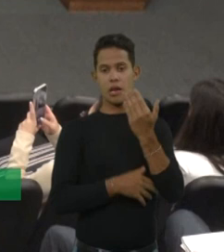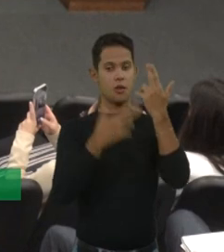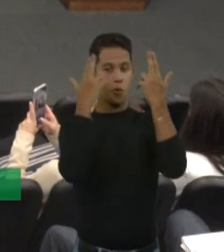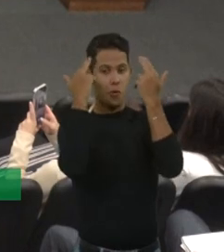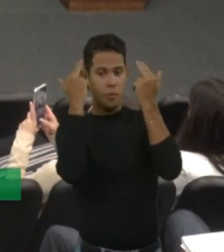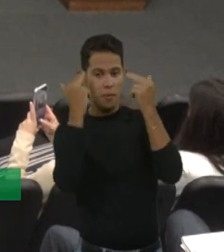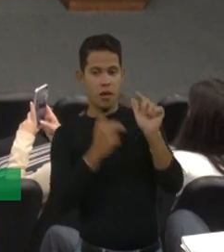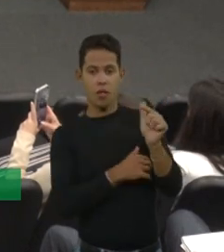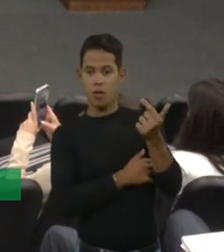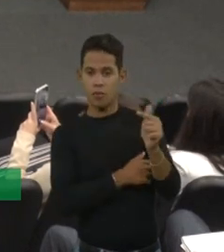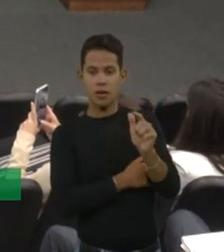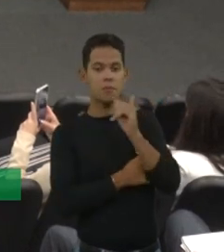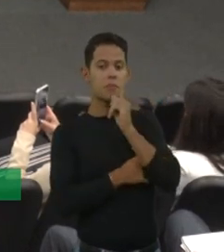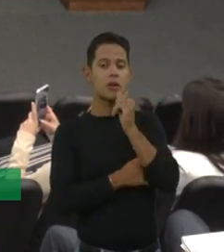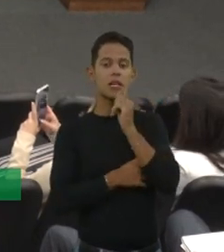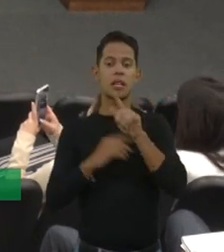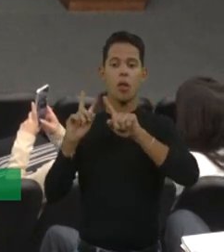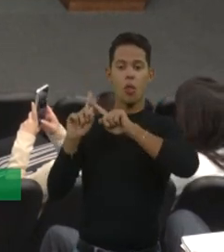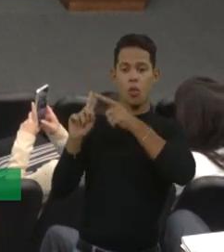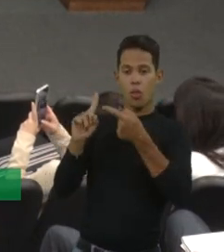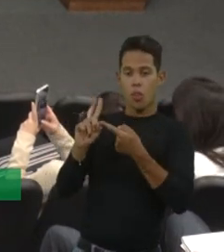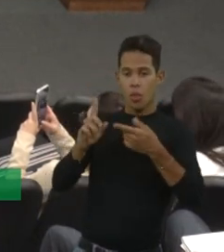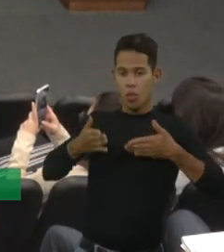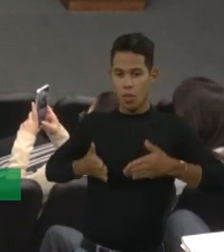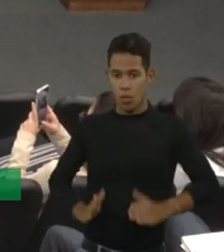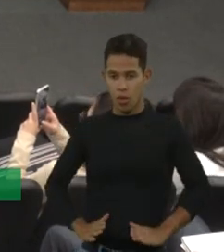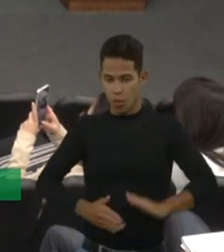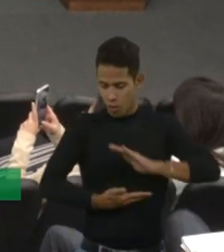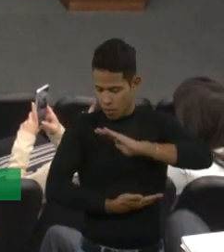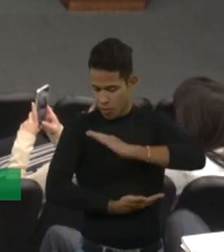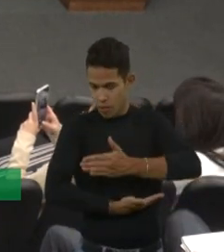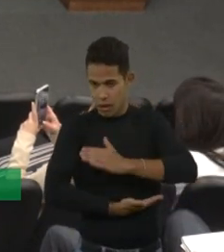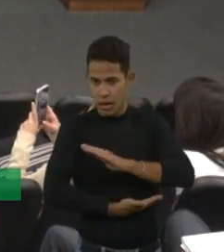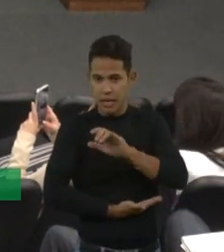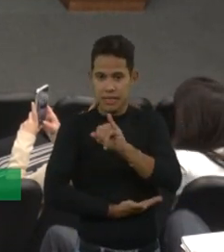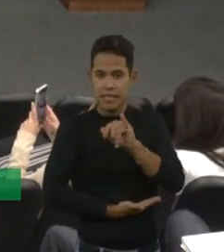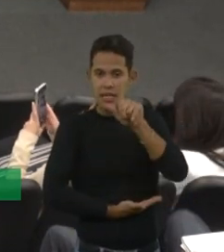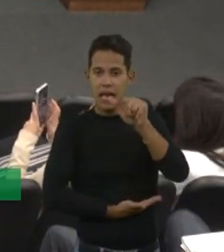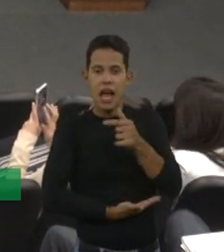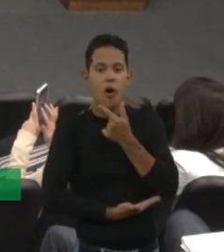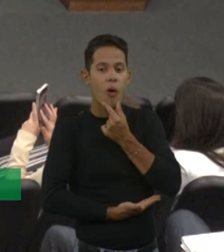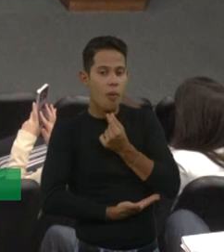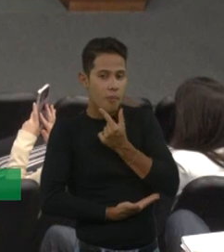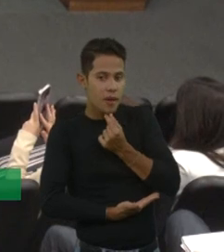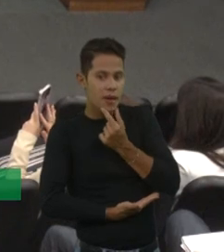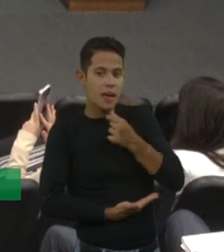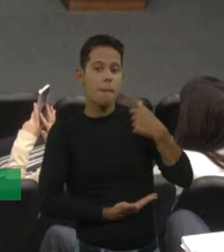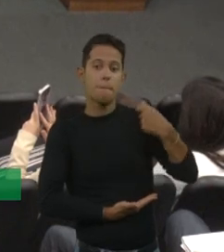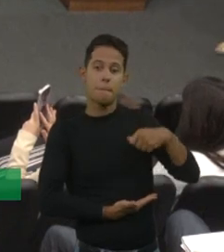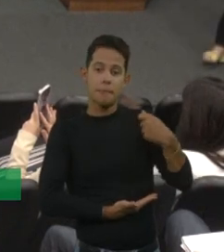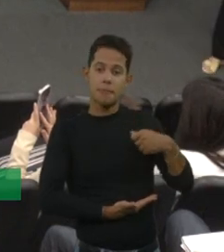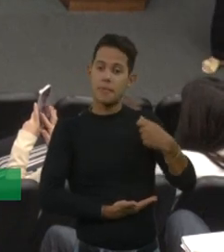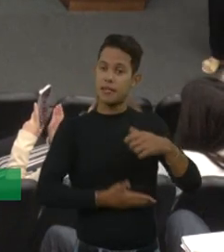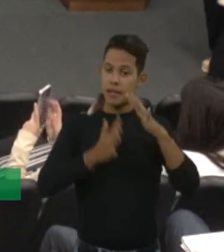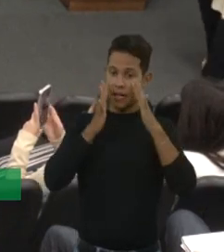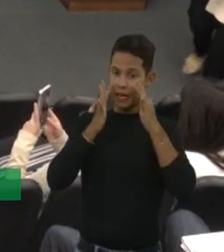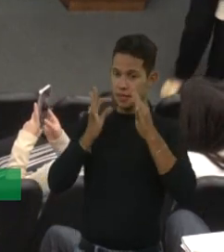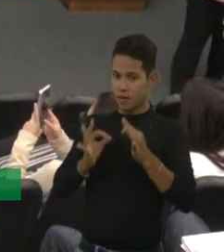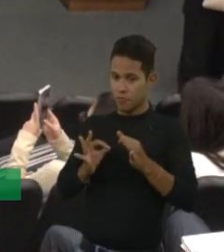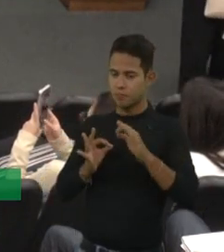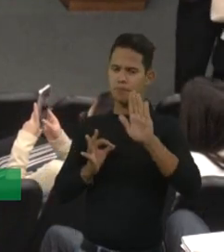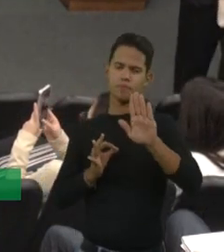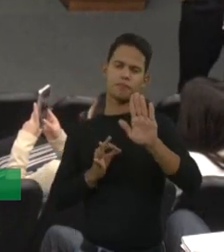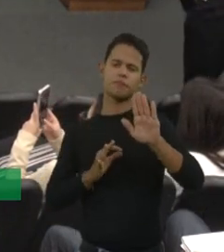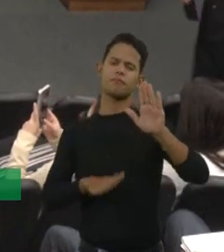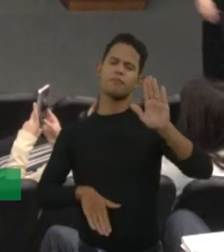Num recém-nascido, principalmente se é do sexo masculino, aí já tem que realmente ficar atento. Mas, em geral,